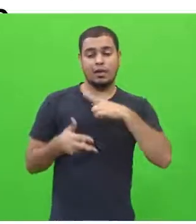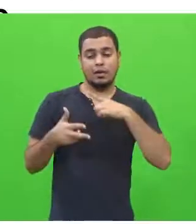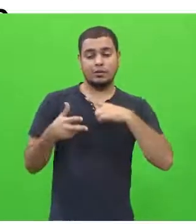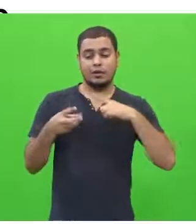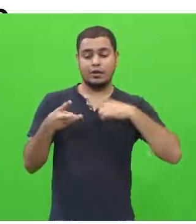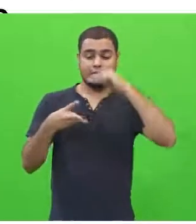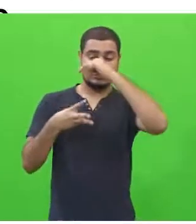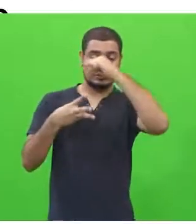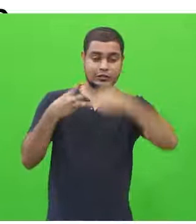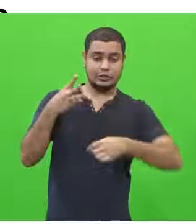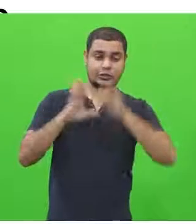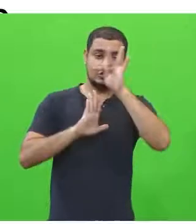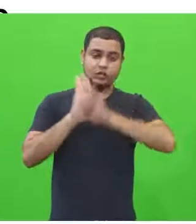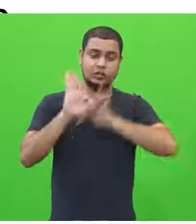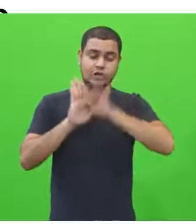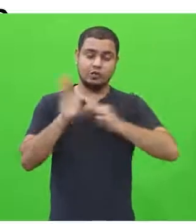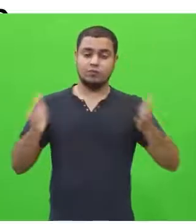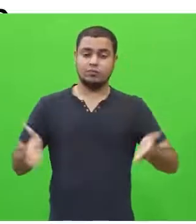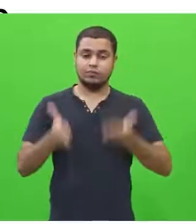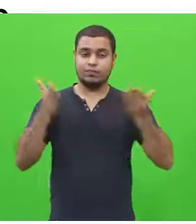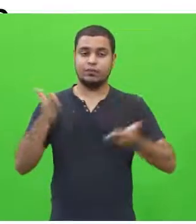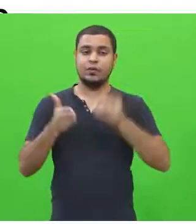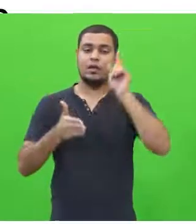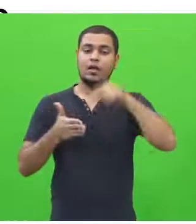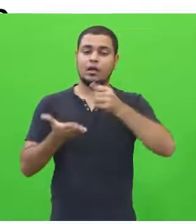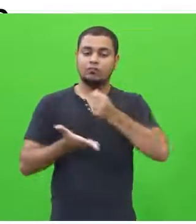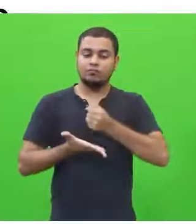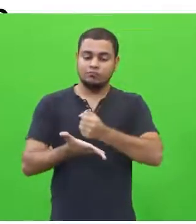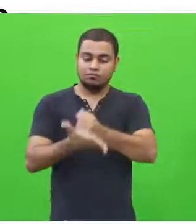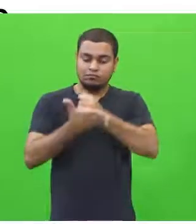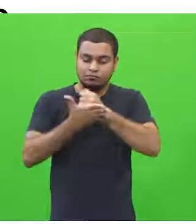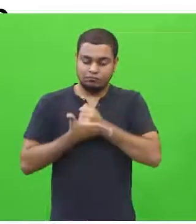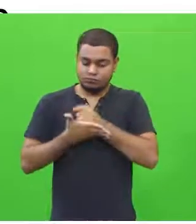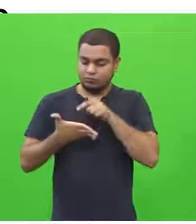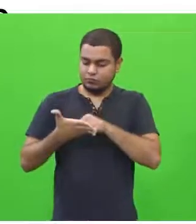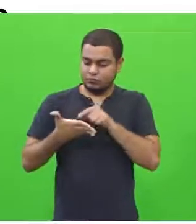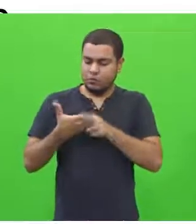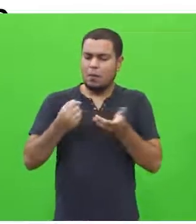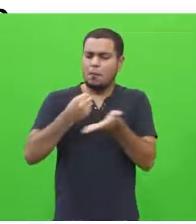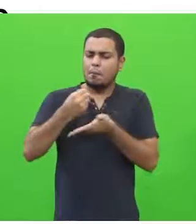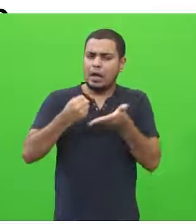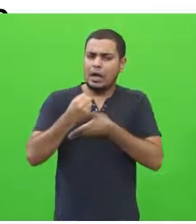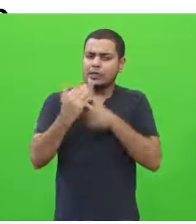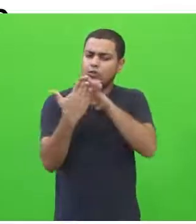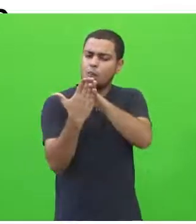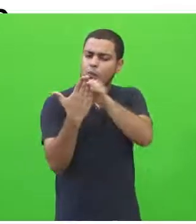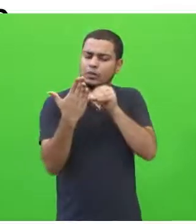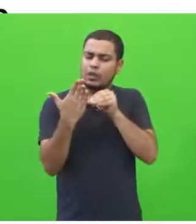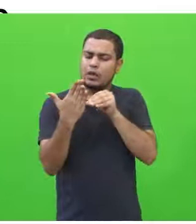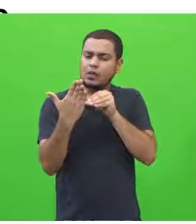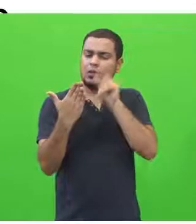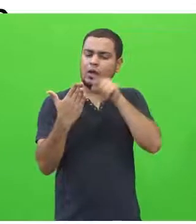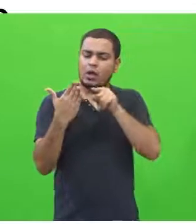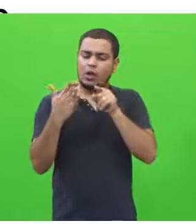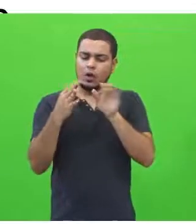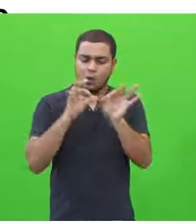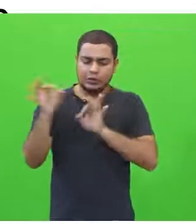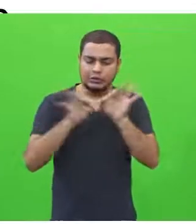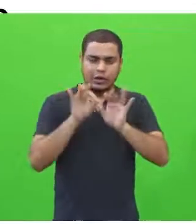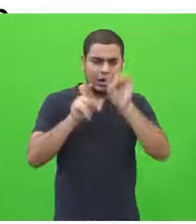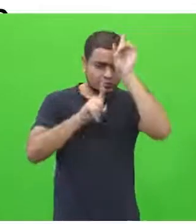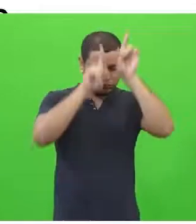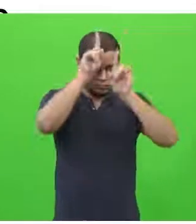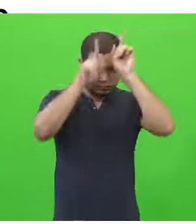textos motivadores. São os suportes que vão nos dar subsídios suficientes para formalizarmos